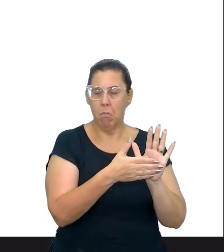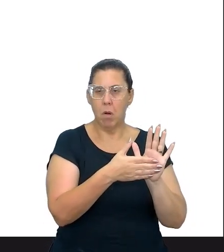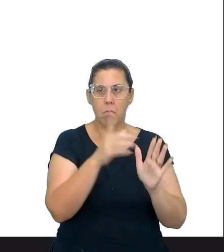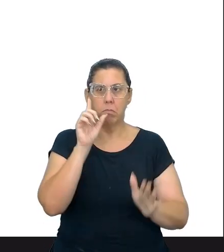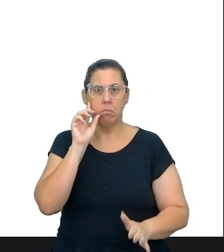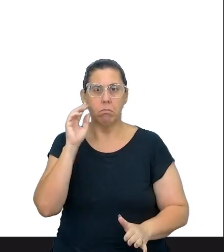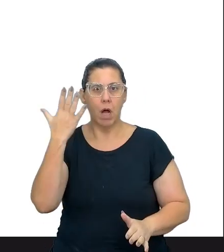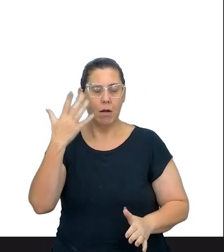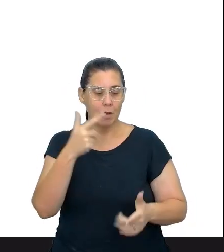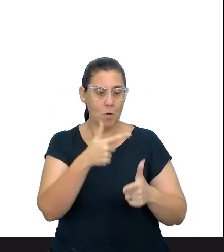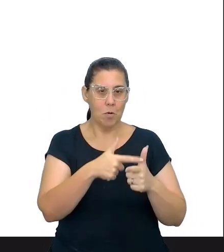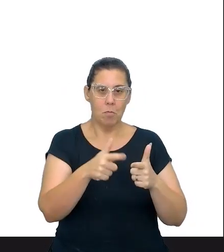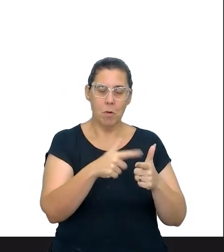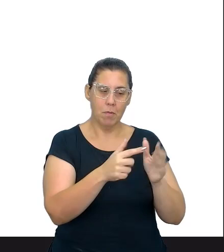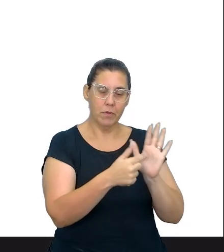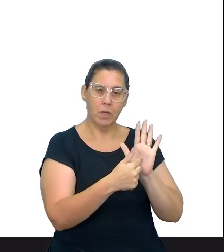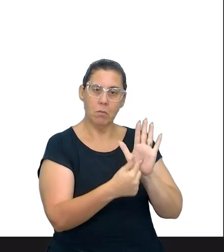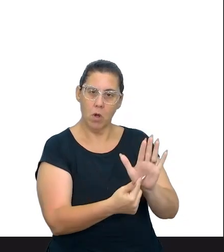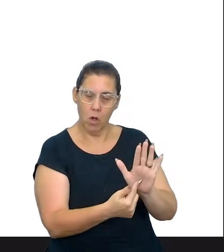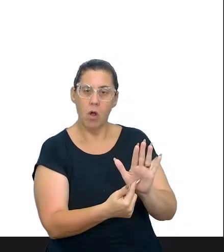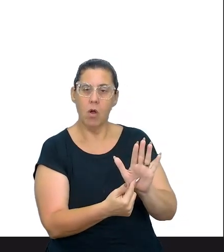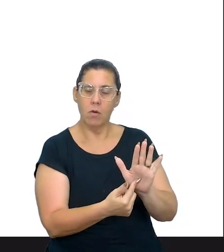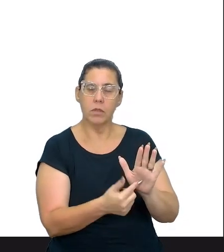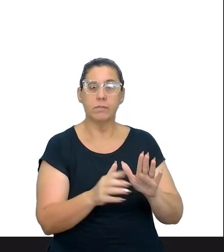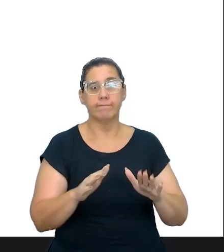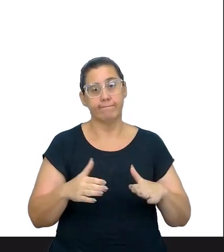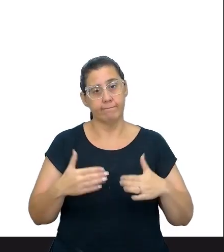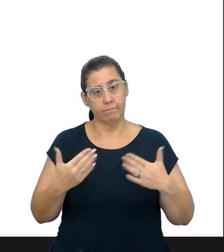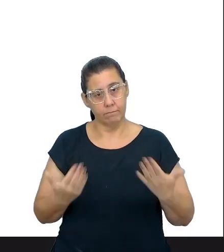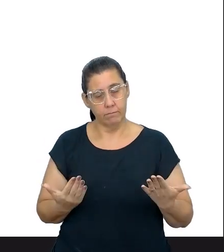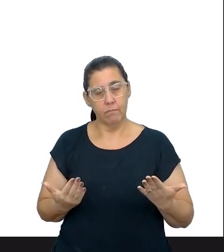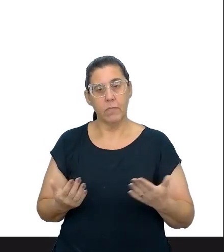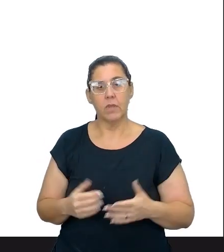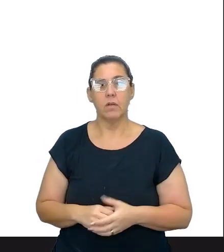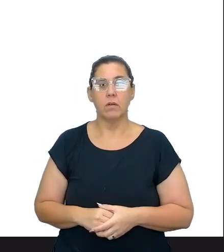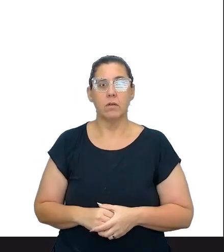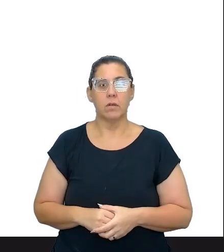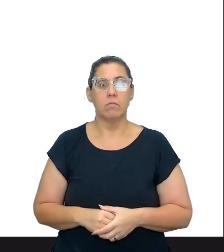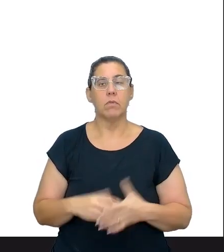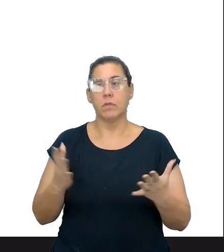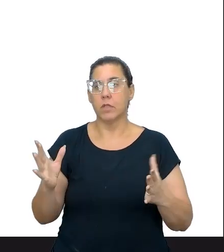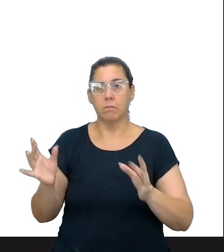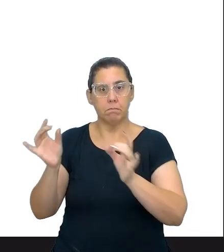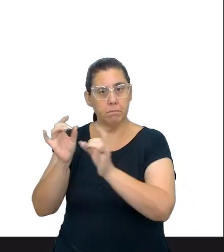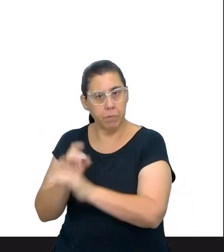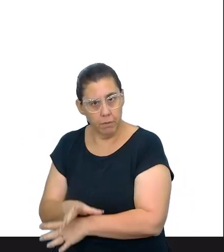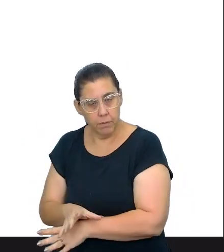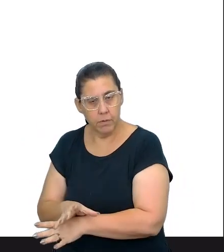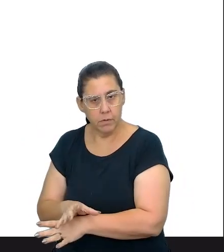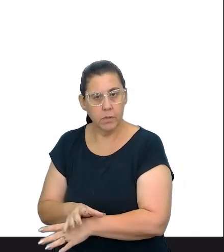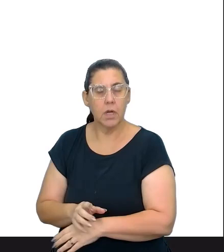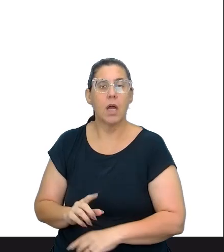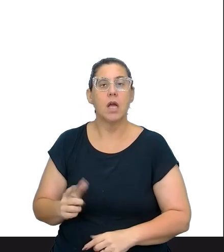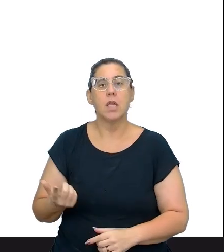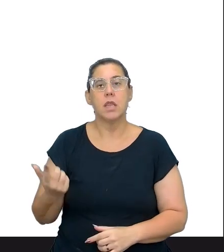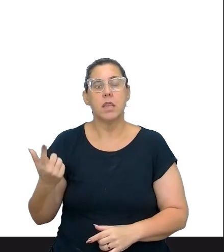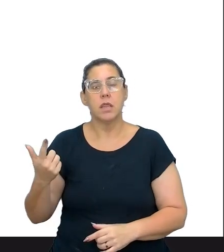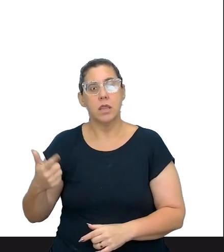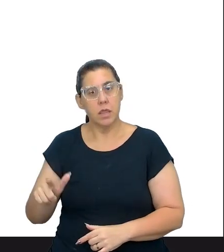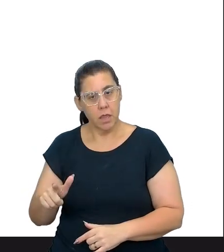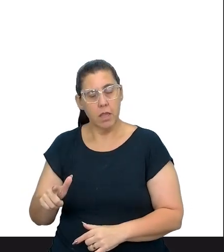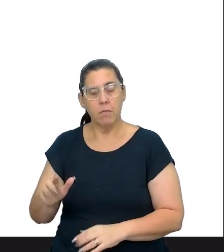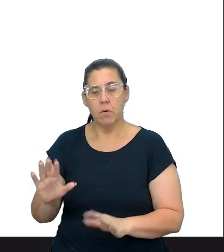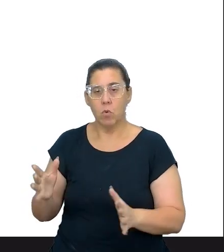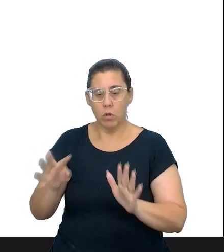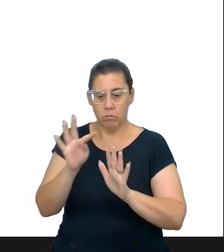solução para aquele problema que foi levantado, que, em outras palavras, seria o quê? A conclusão. E aí, depois, o professor fala assim, ó, quando